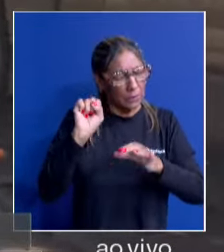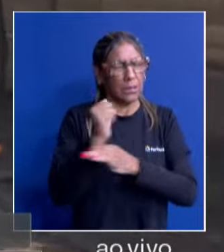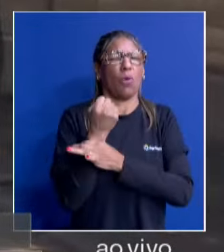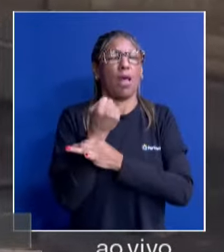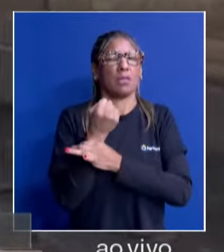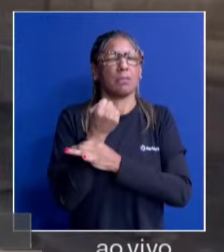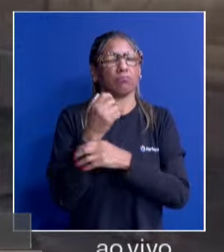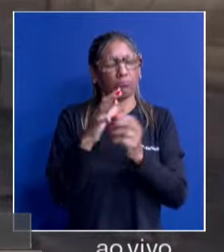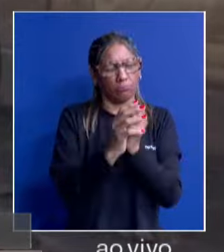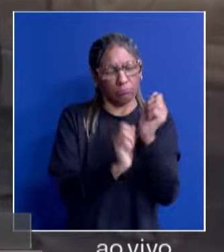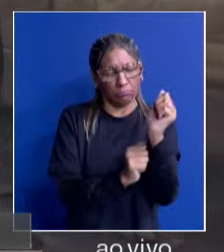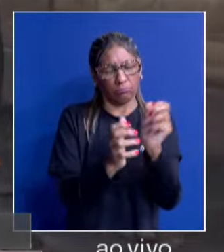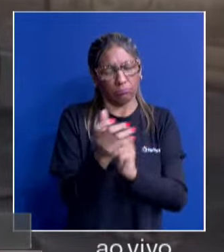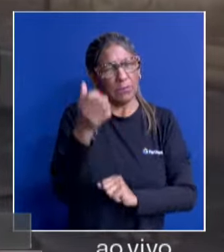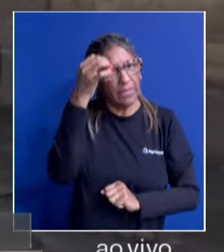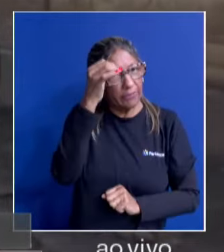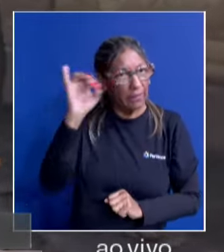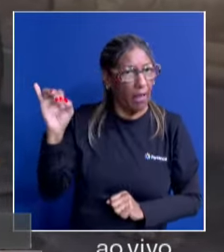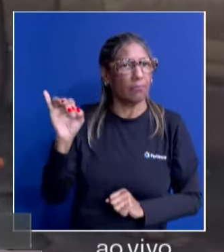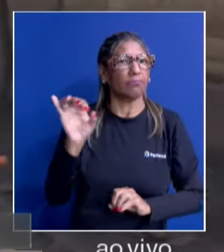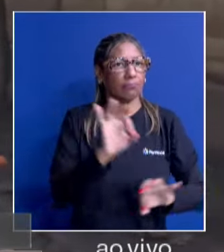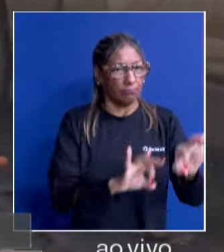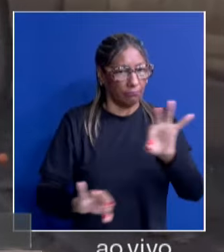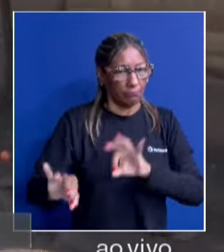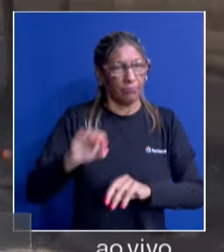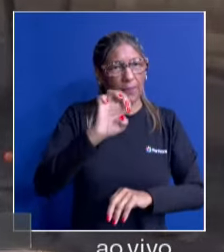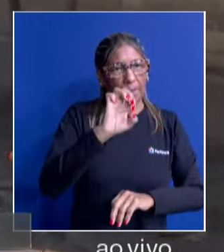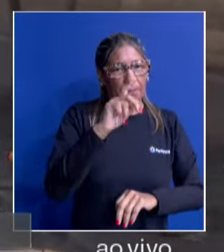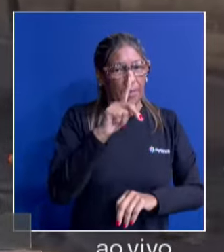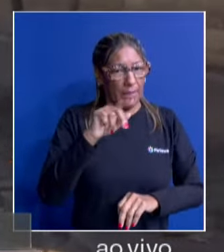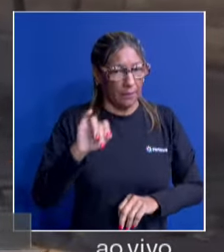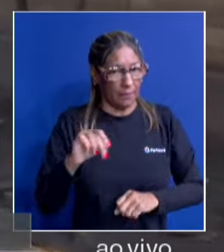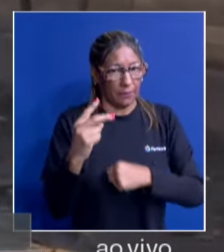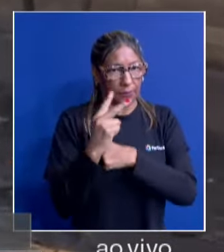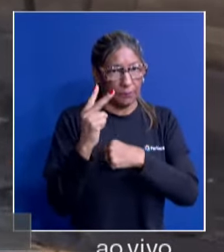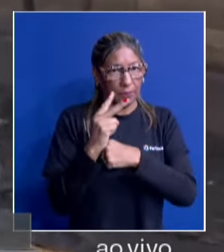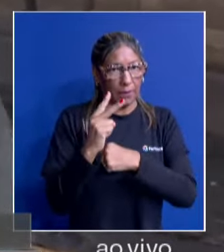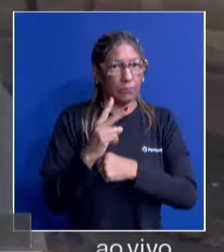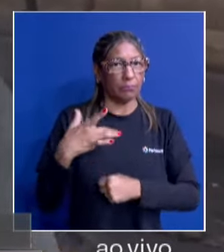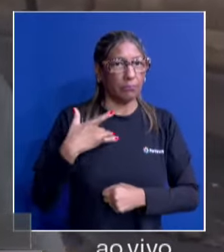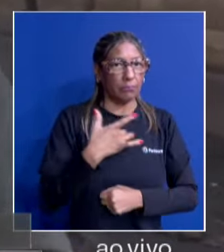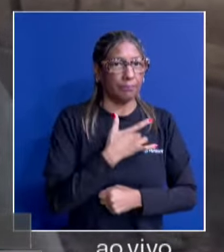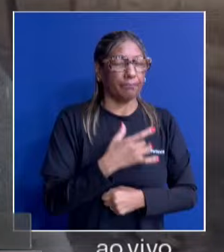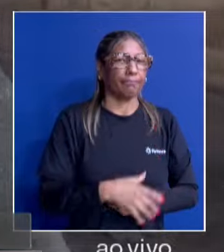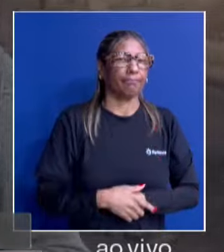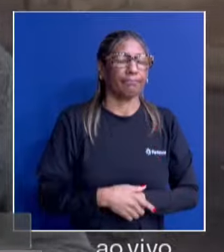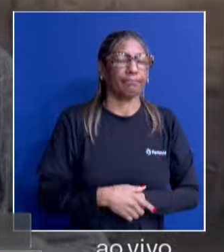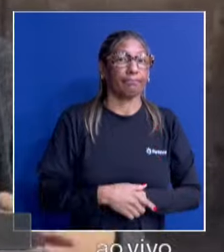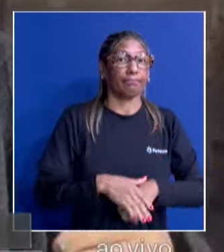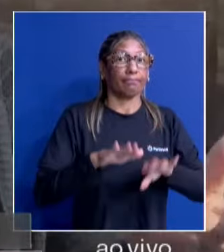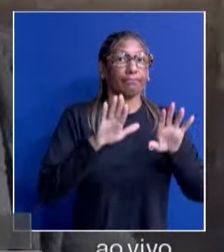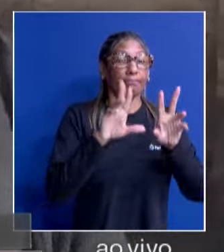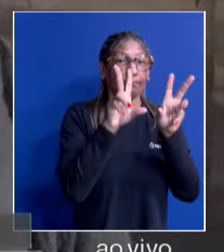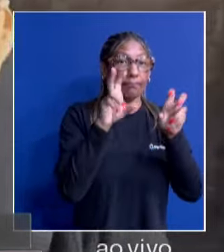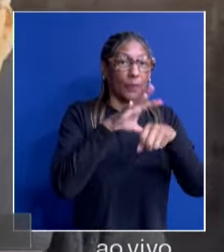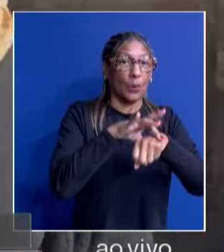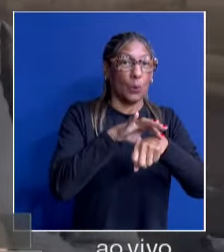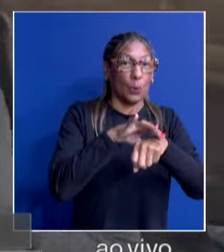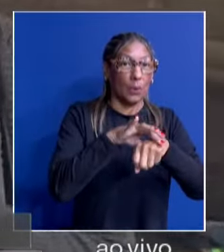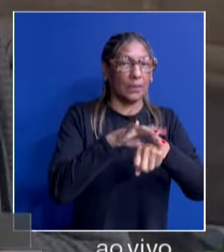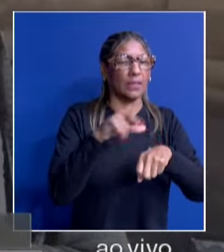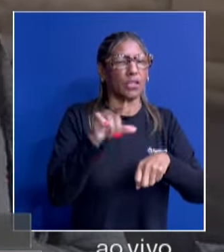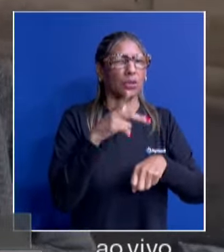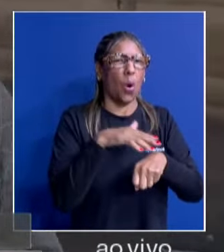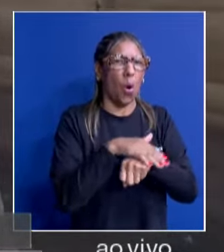doença. Mas a gente tenta fazer o mínimo do GPI, proteção. Sim. Até falando em doença, Mota, a gente conversa muito nos